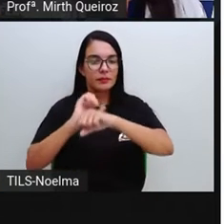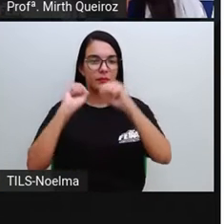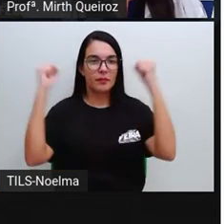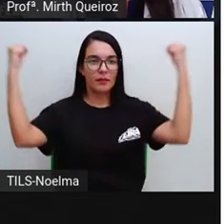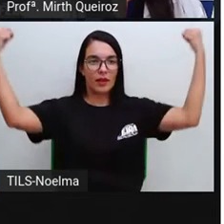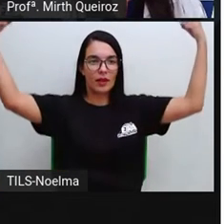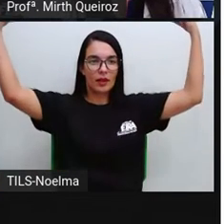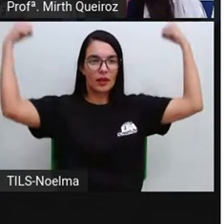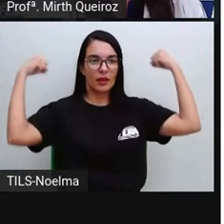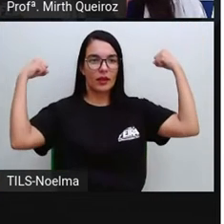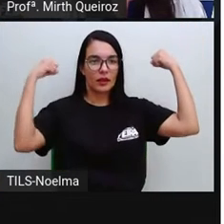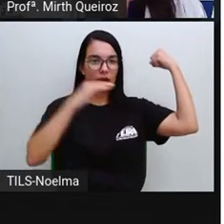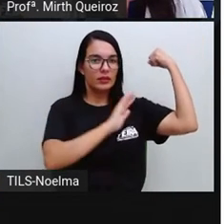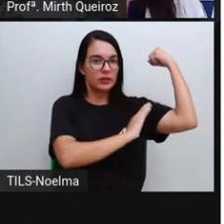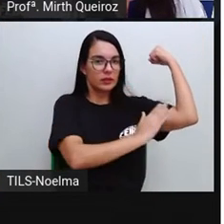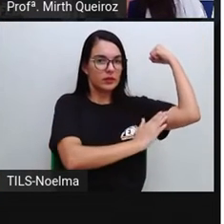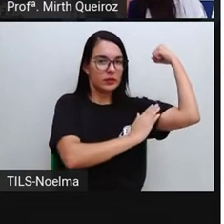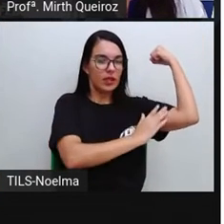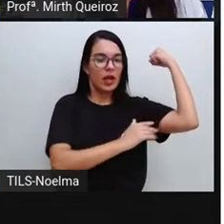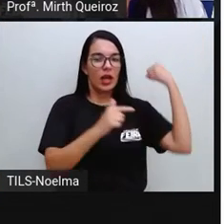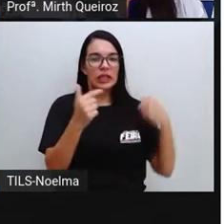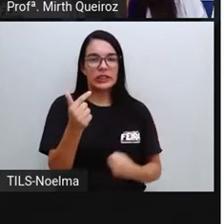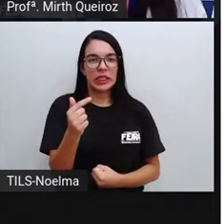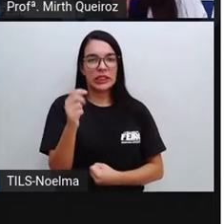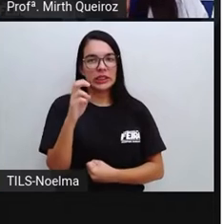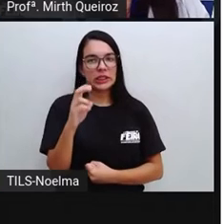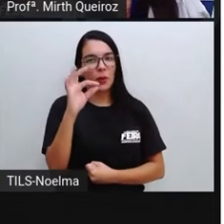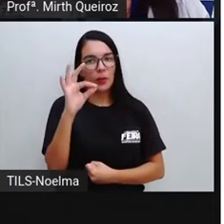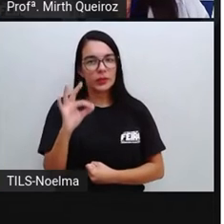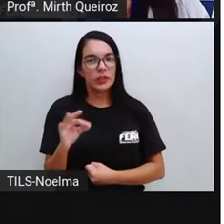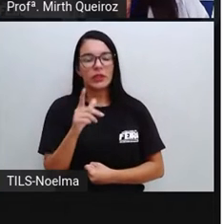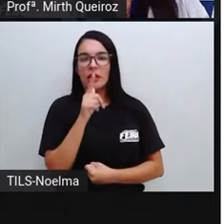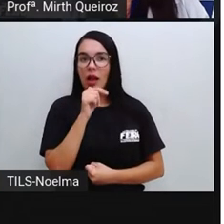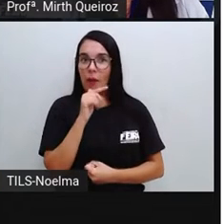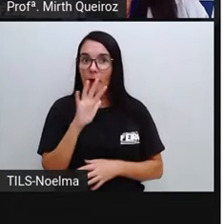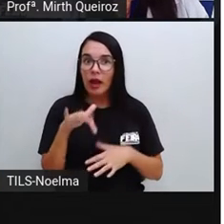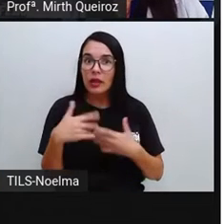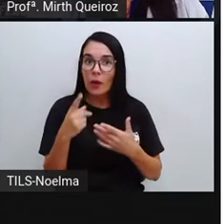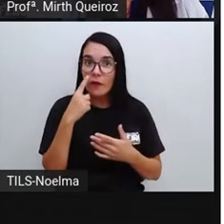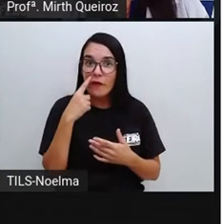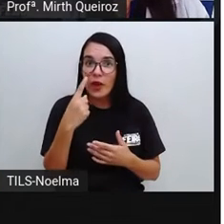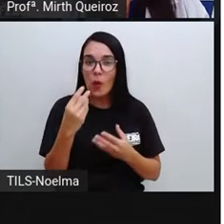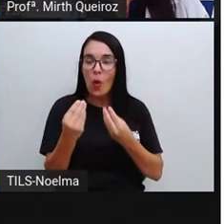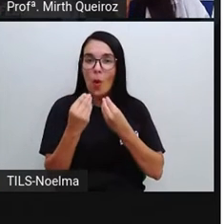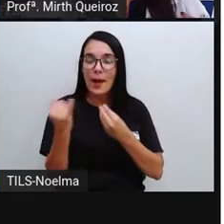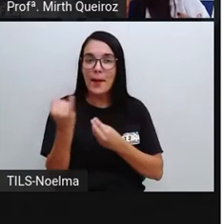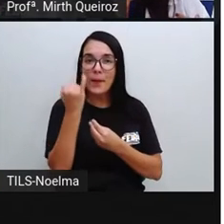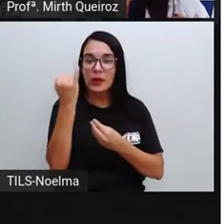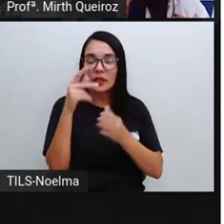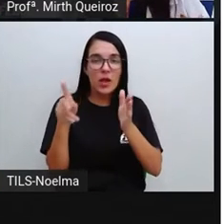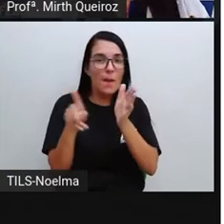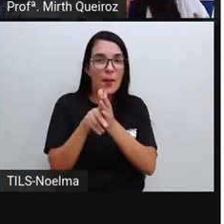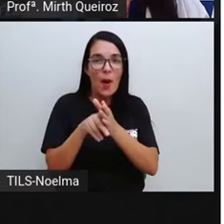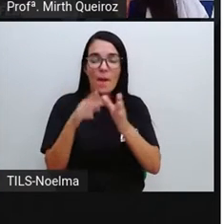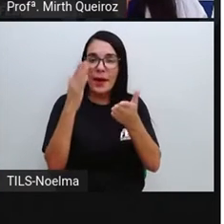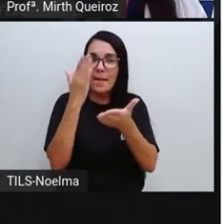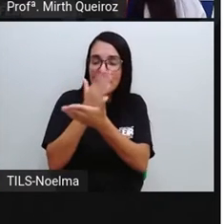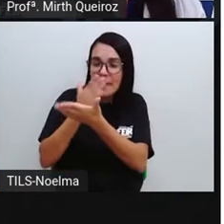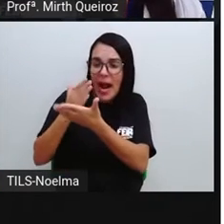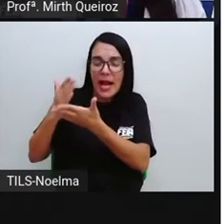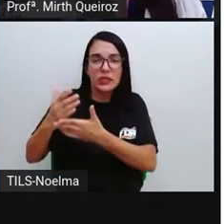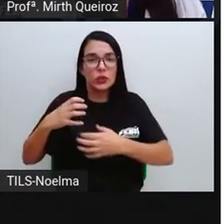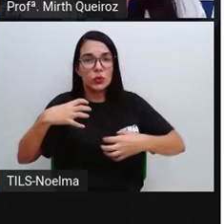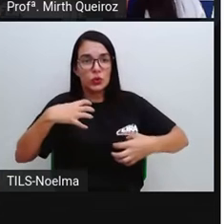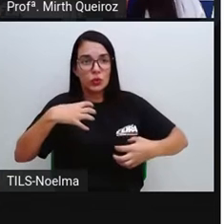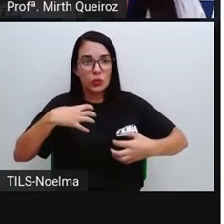aí aproximadamente 75% de água Então as próprias partes do nosso corpo, os nossos